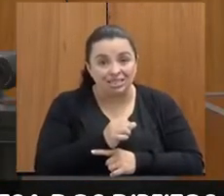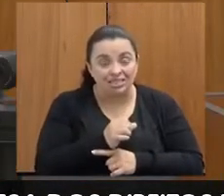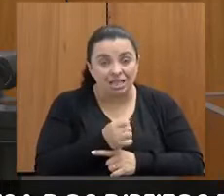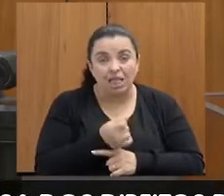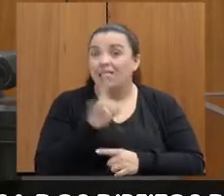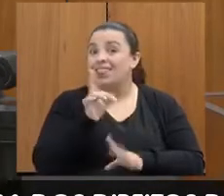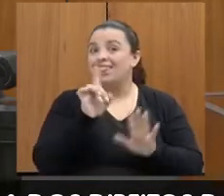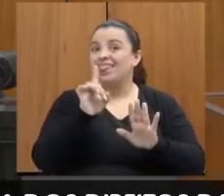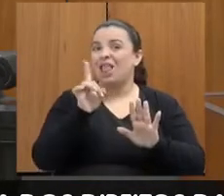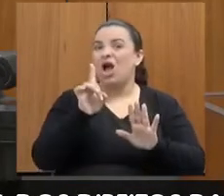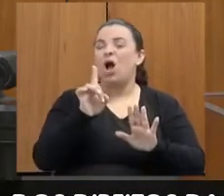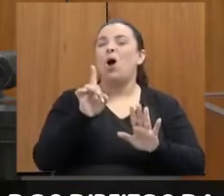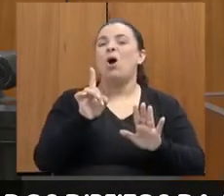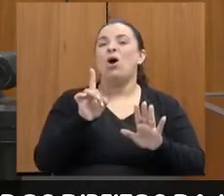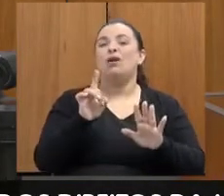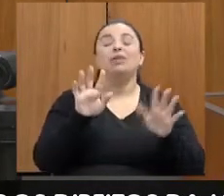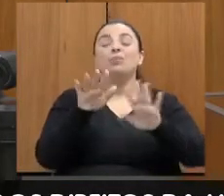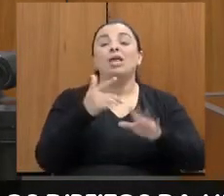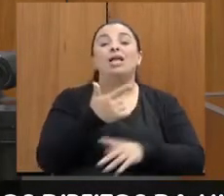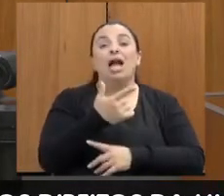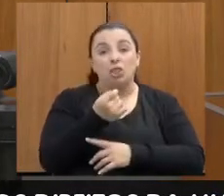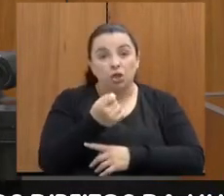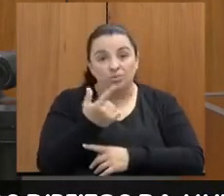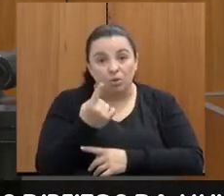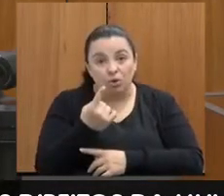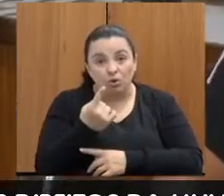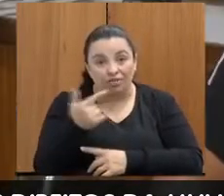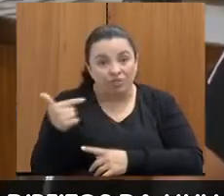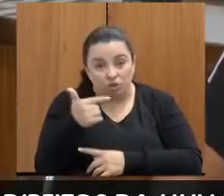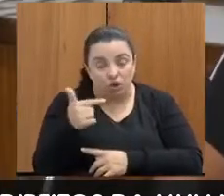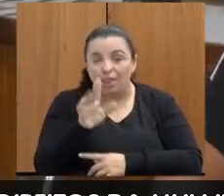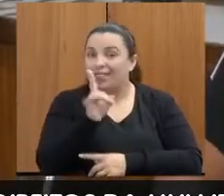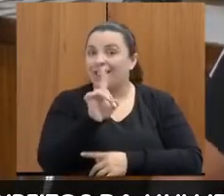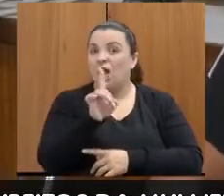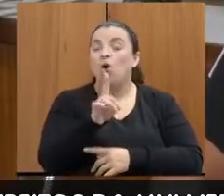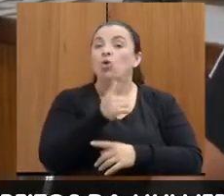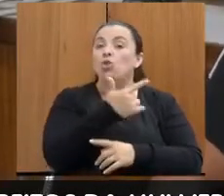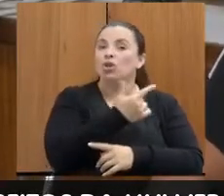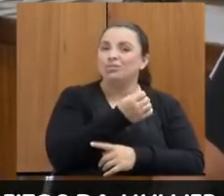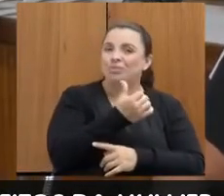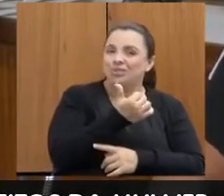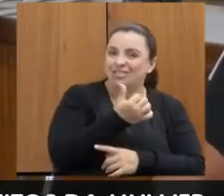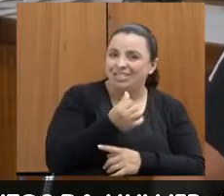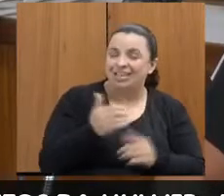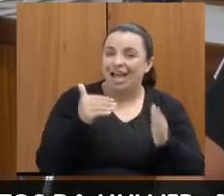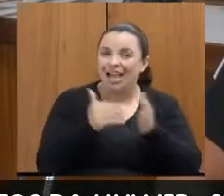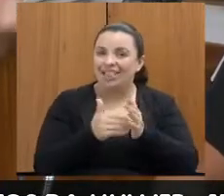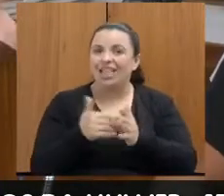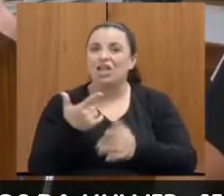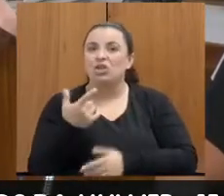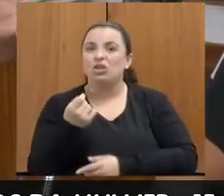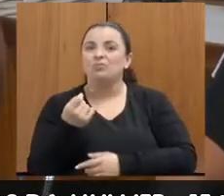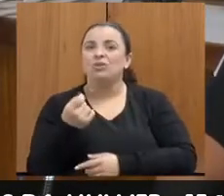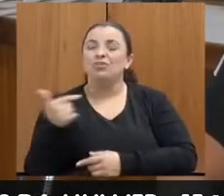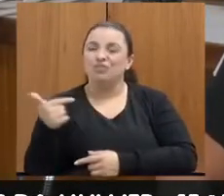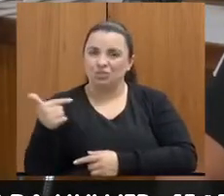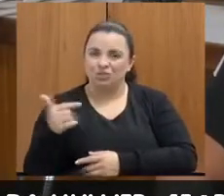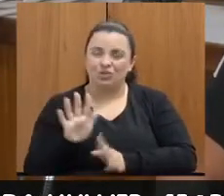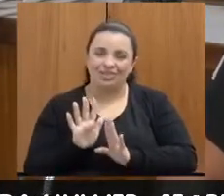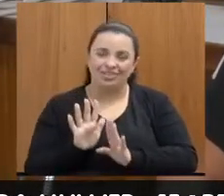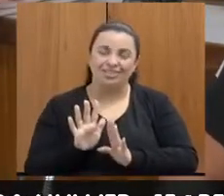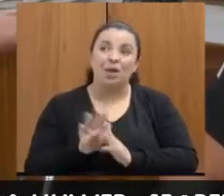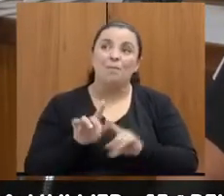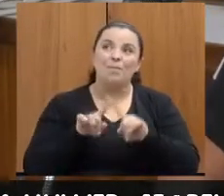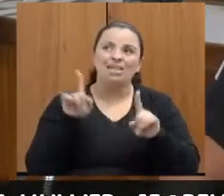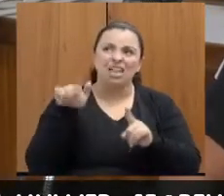Não, 851 esse ano. A nossa média anual, a gente repara que é mais ou menos 2 mil e atendimento. Mas se você for pegar a Redis, é menor do